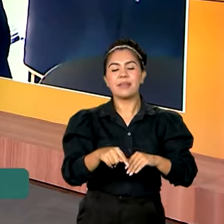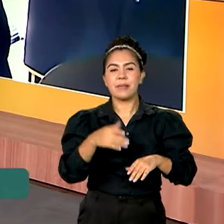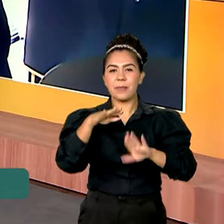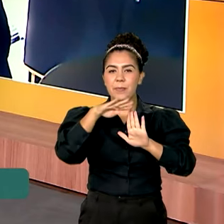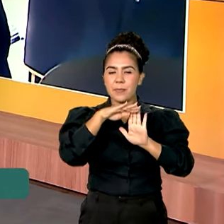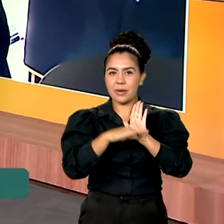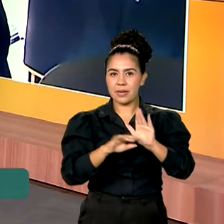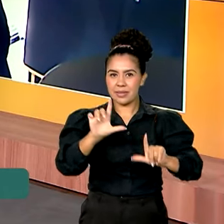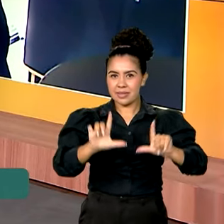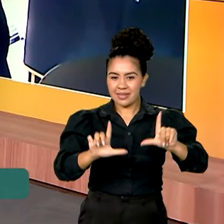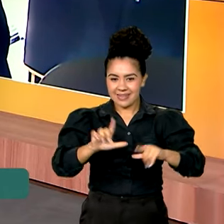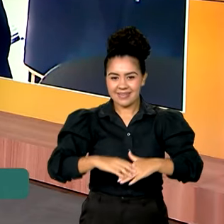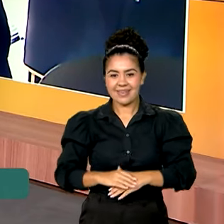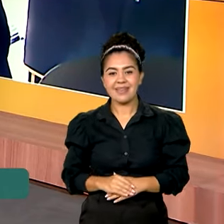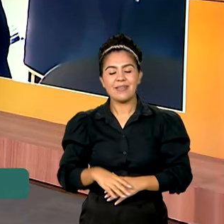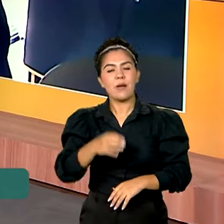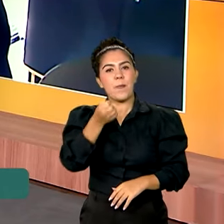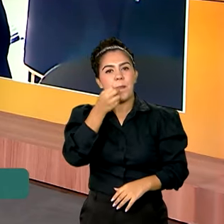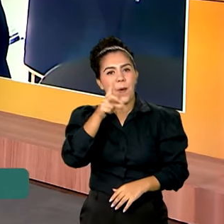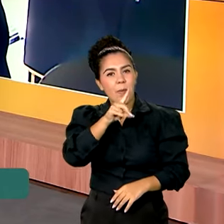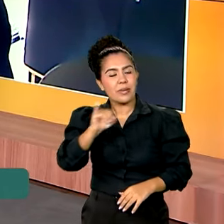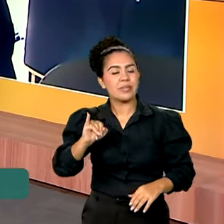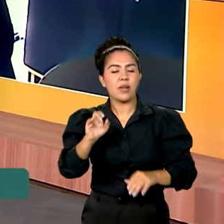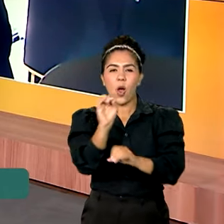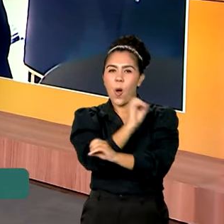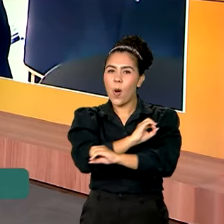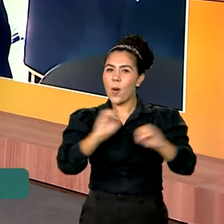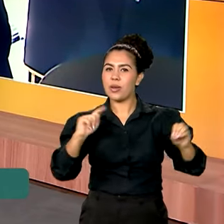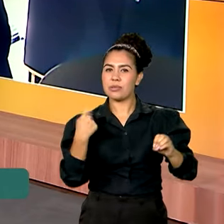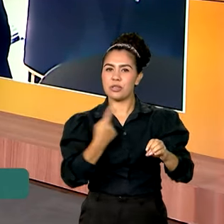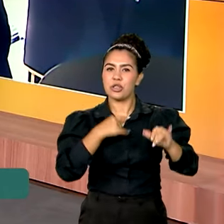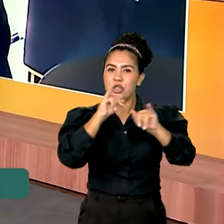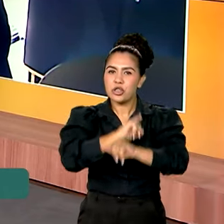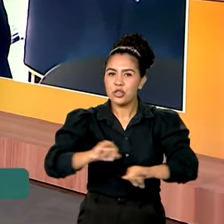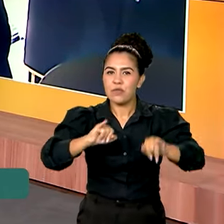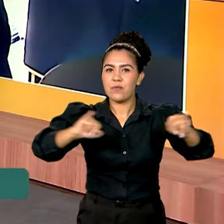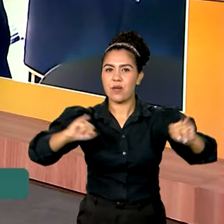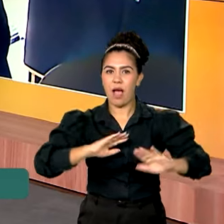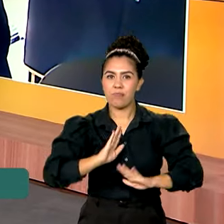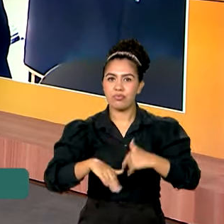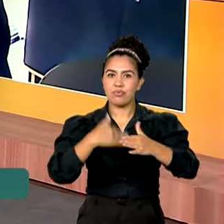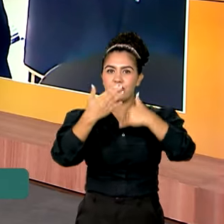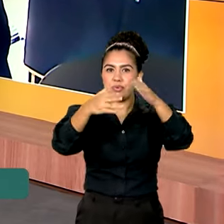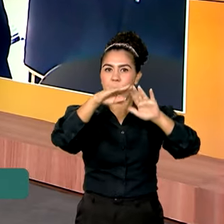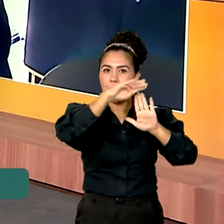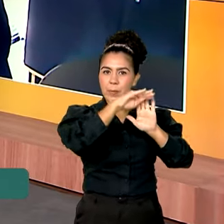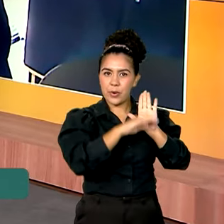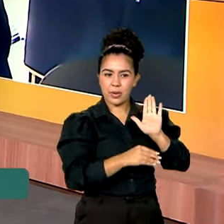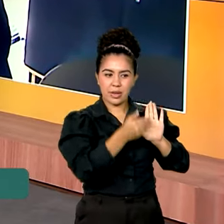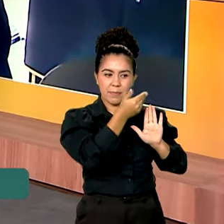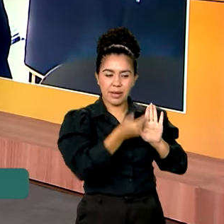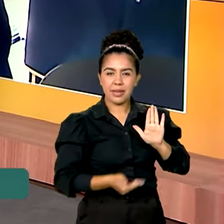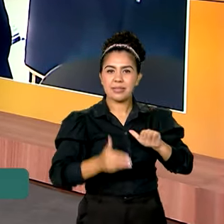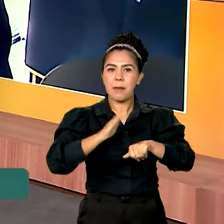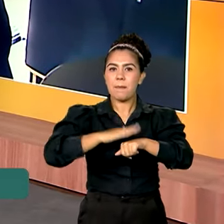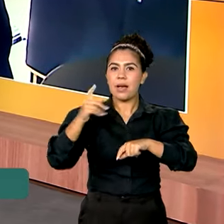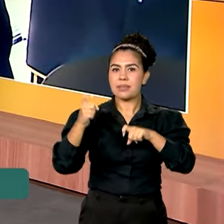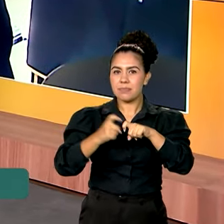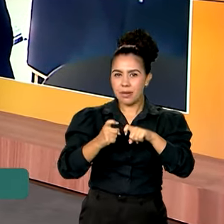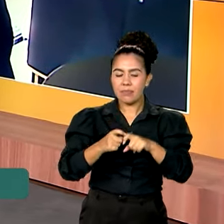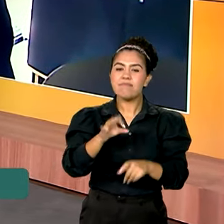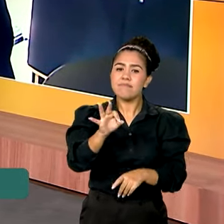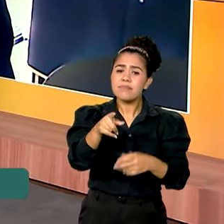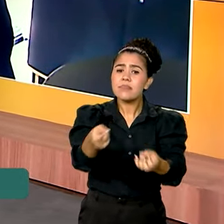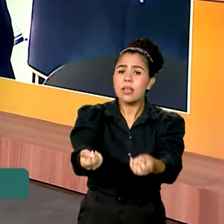Bom dia. É sempre bom que a gente possa divulgar esses avanços que o programa Mais Médicos tem apresentado. É isso aí, secretário. queria que o senhor